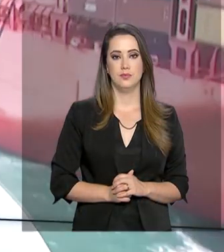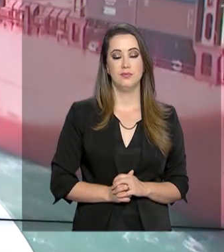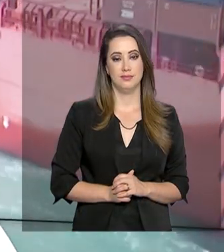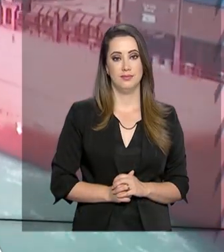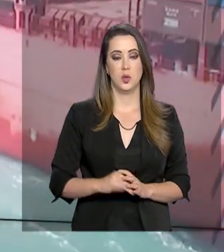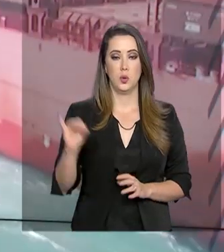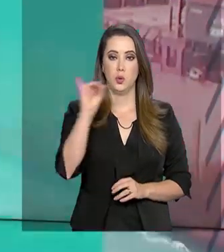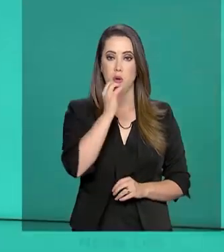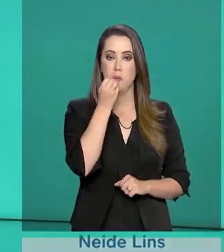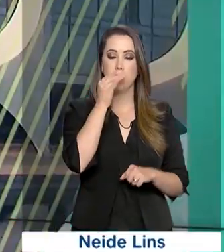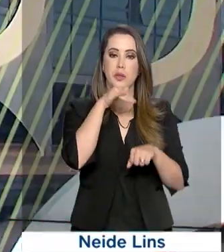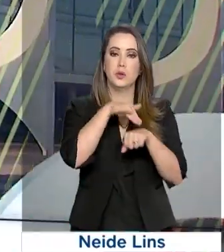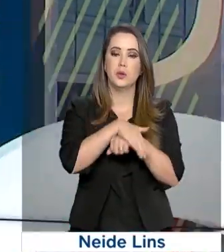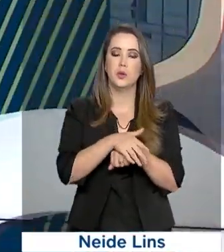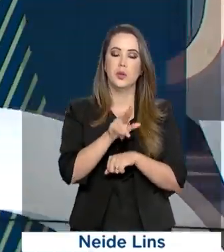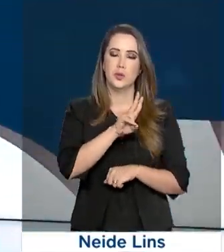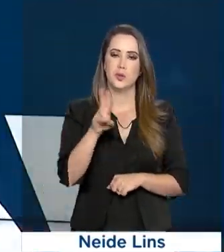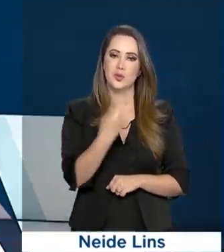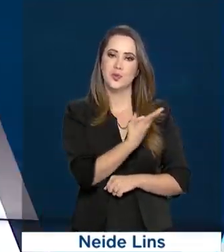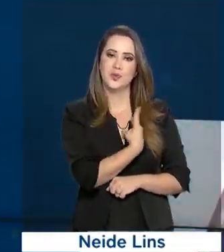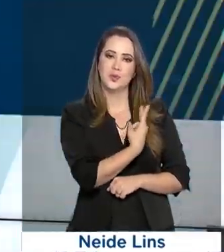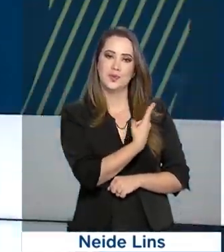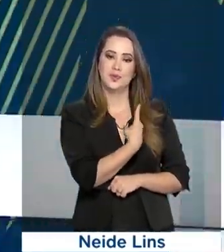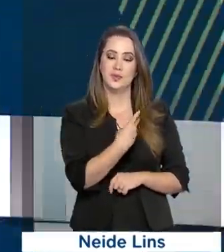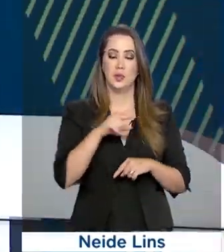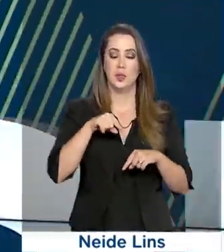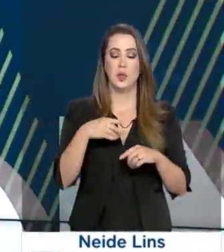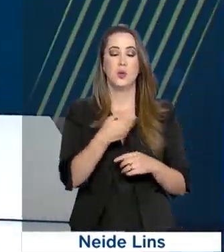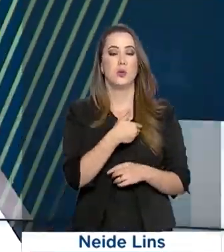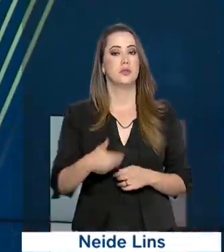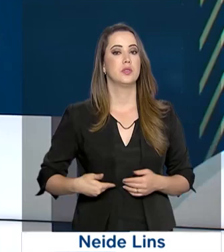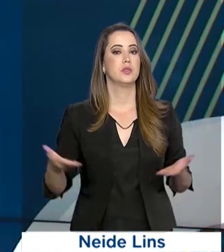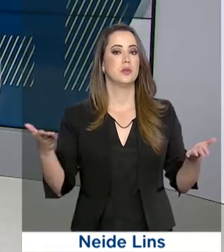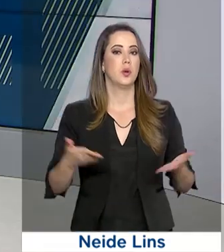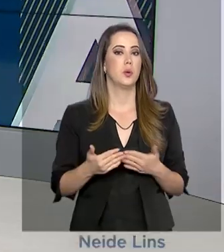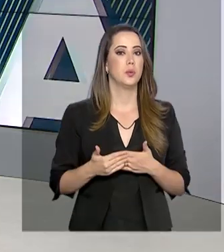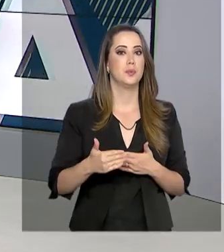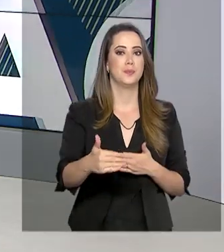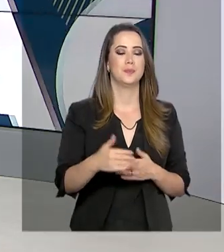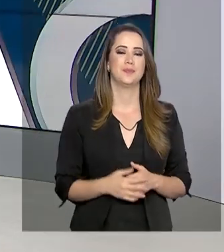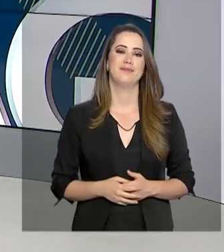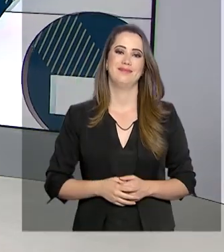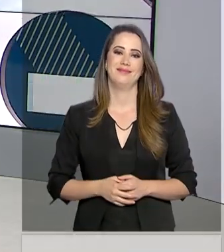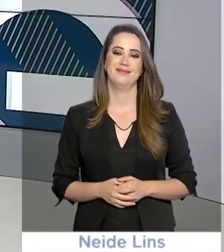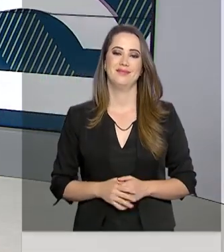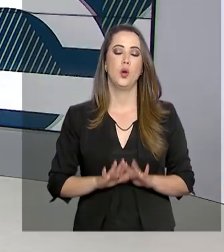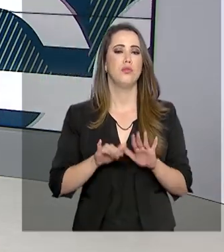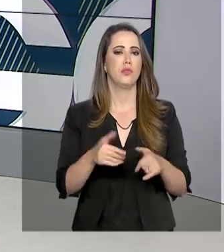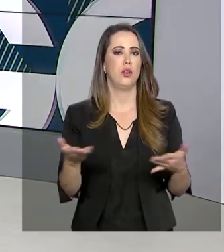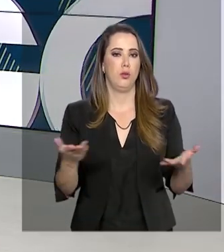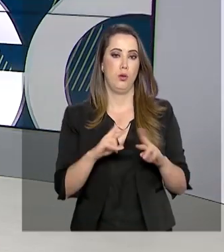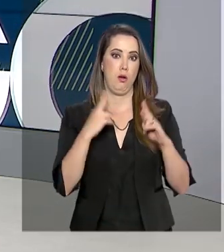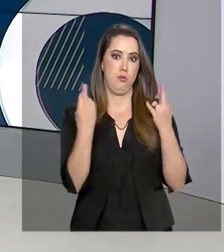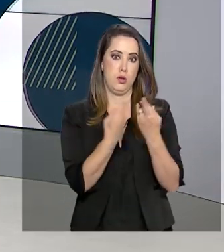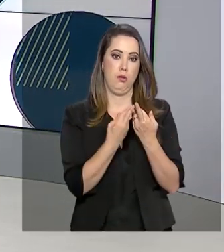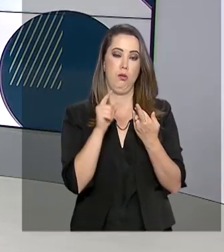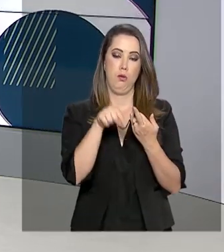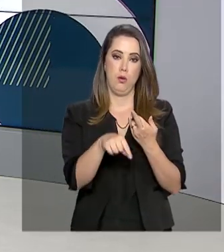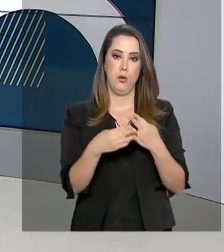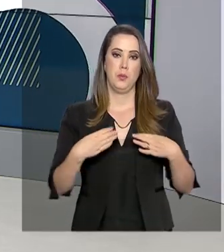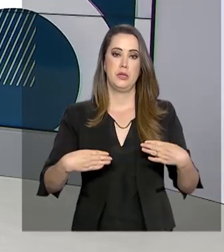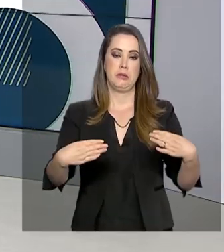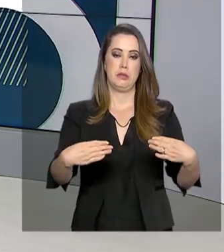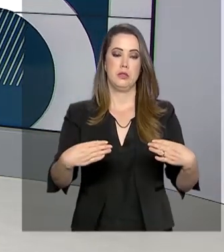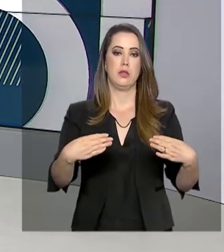Olá, boa noite. Eu sou Roberto Camargo e o governo agora já está no ar. Terminou agora há pouco uma reunião entre Ministério de